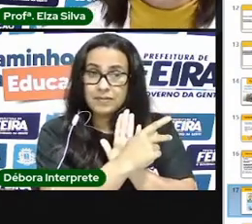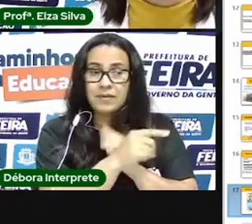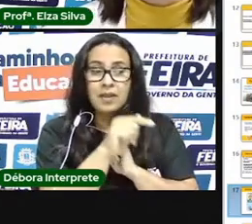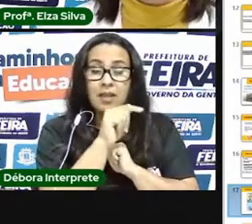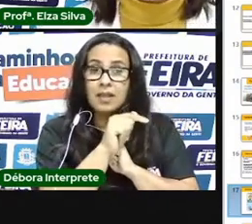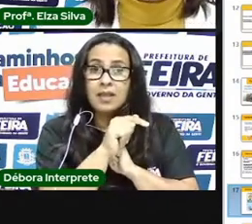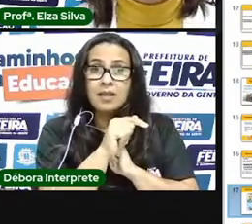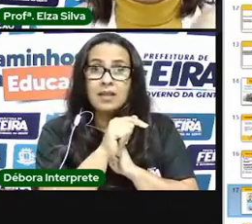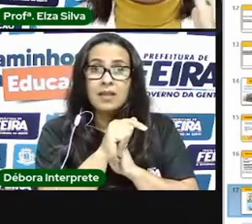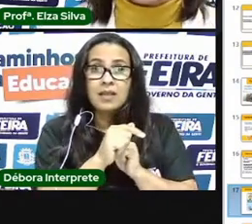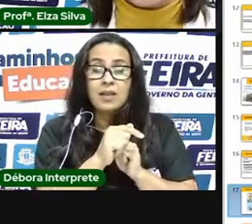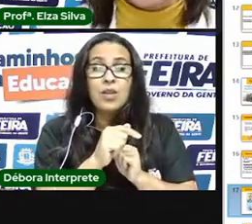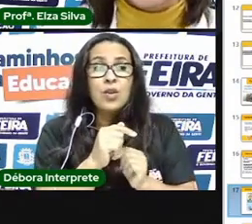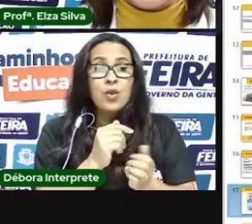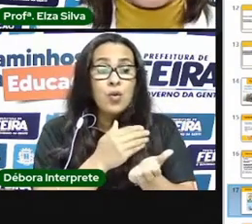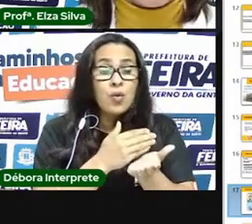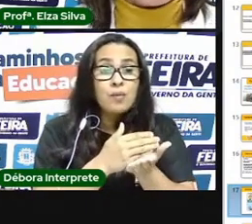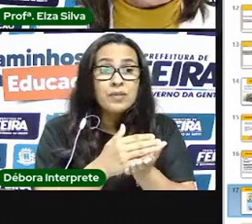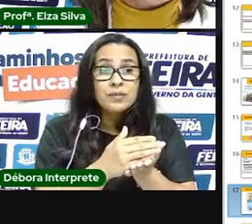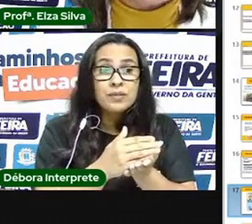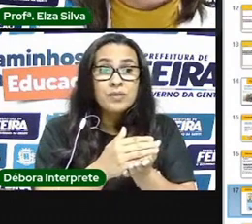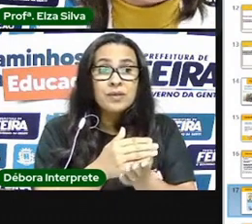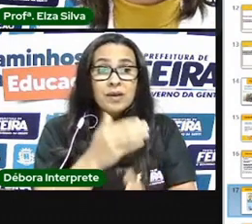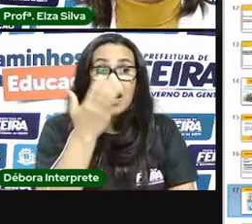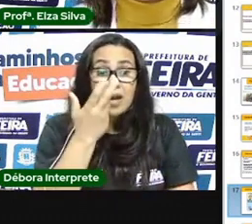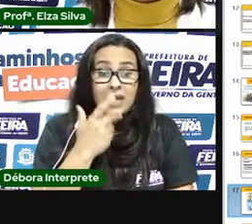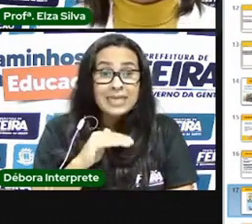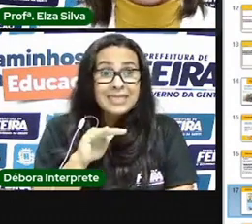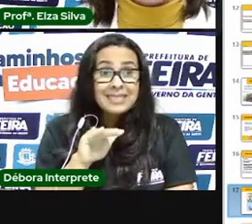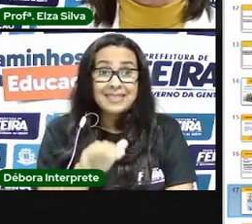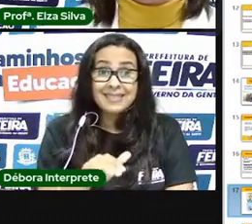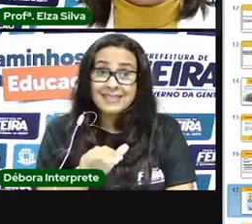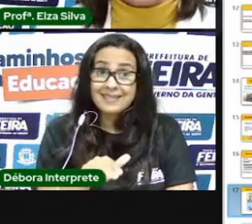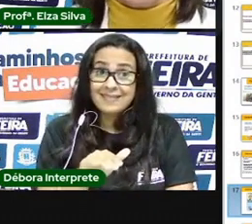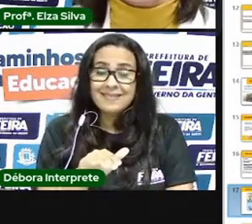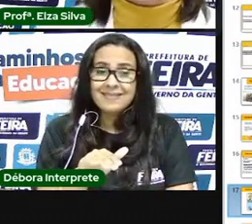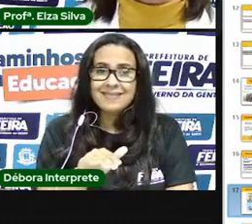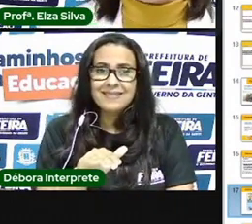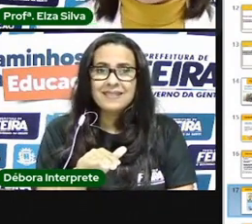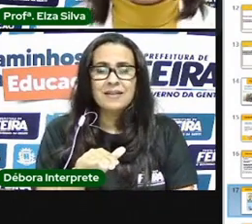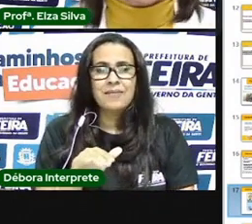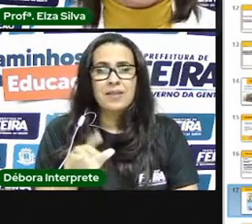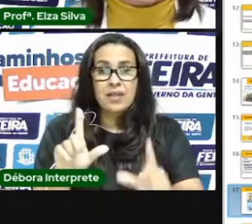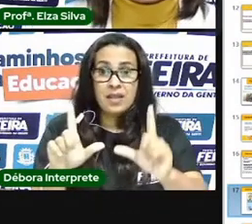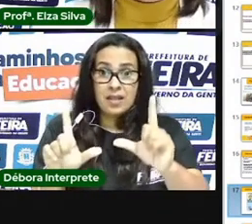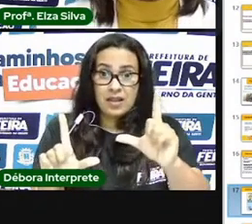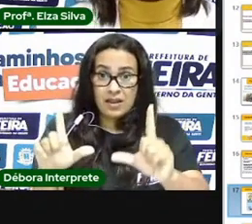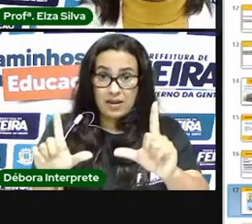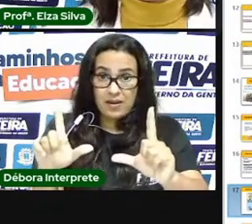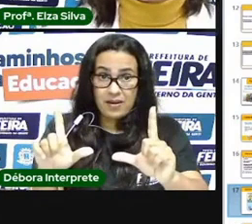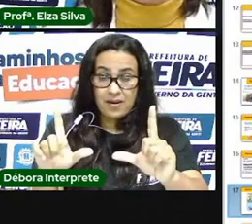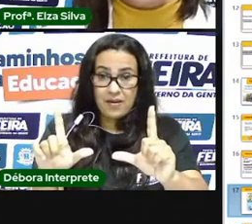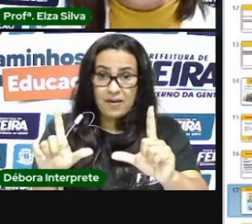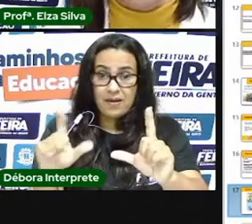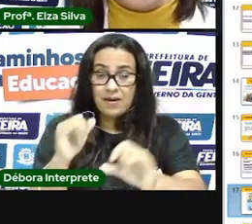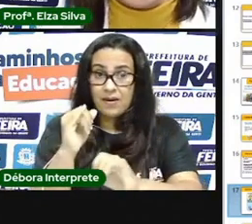pequeno fazendo desenhos olhando para o desenho no computador ou no livro e